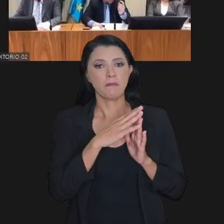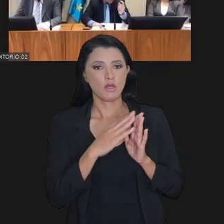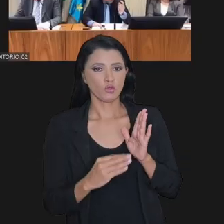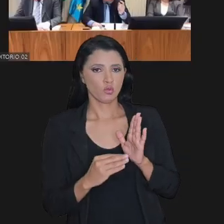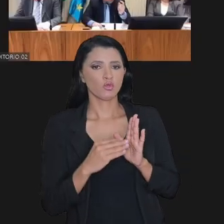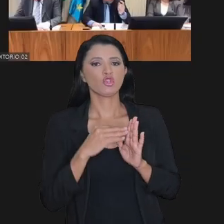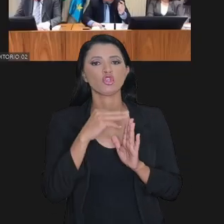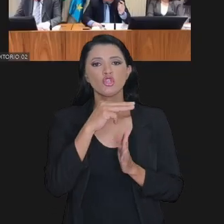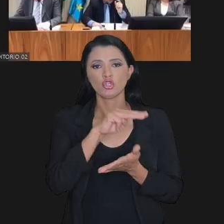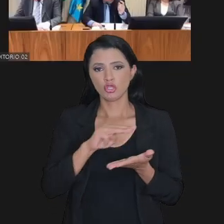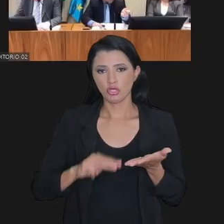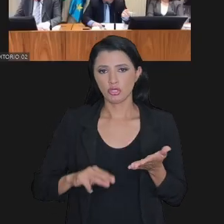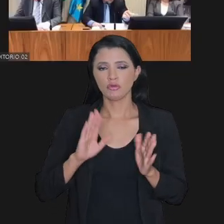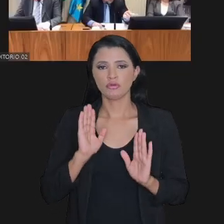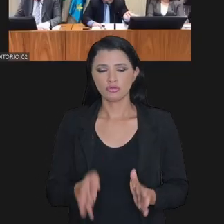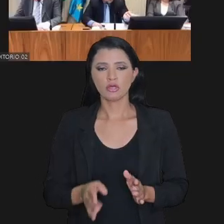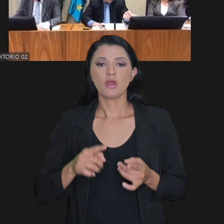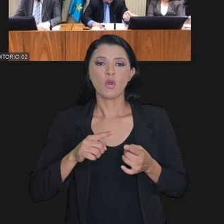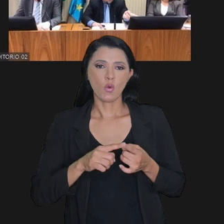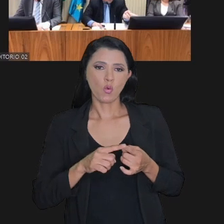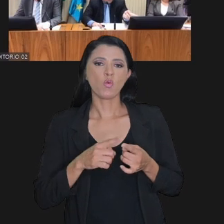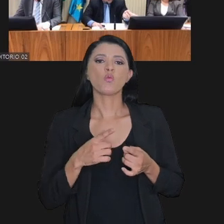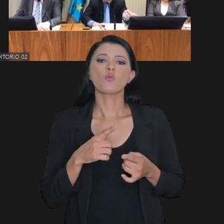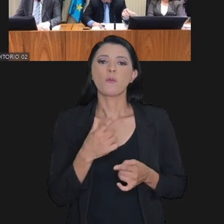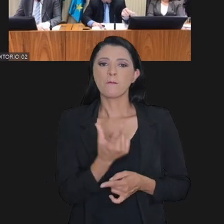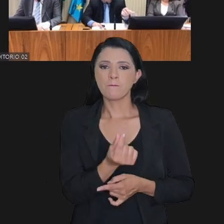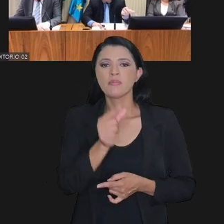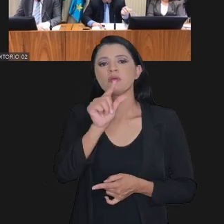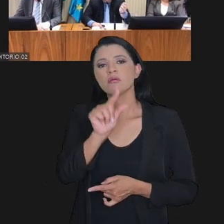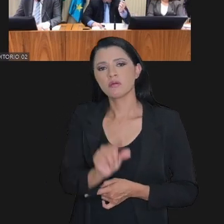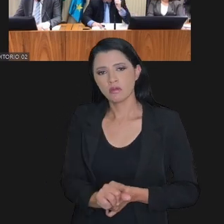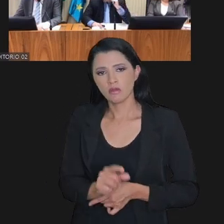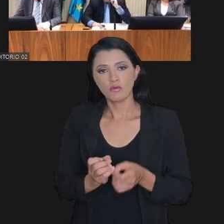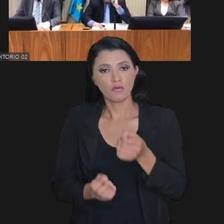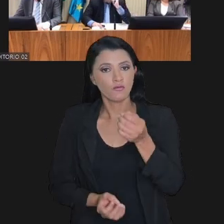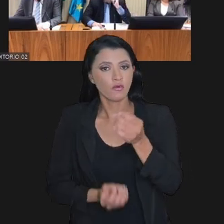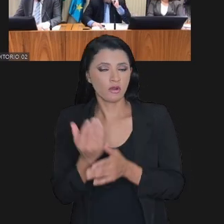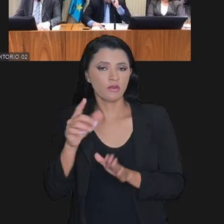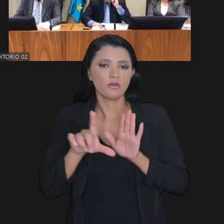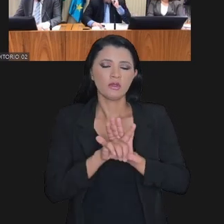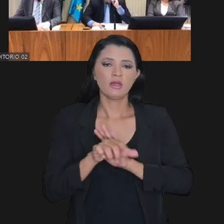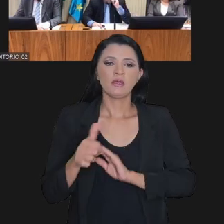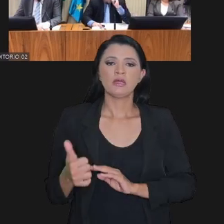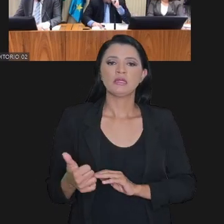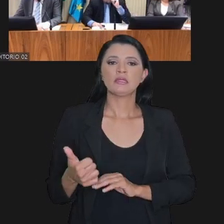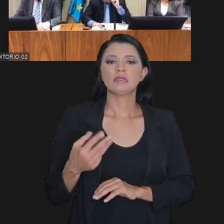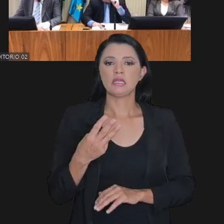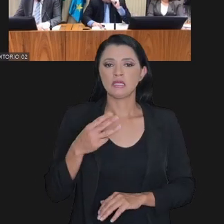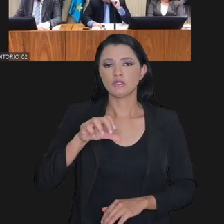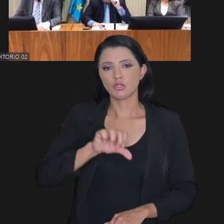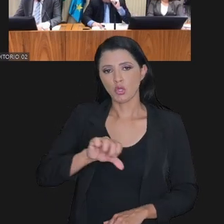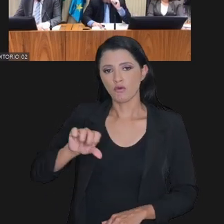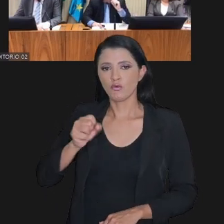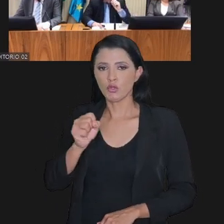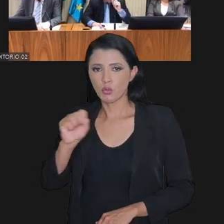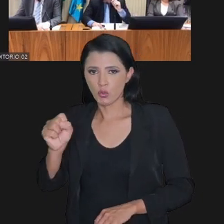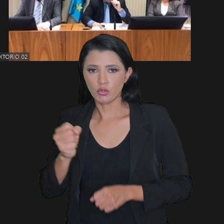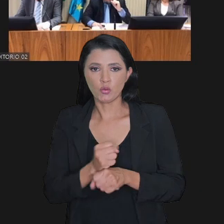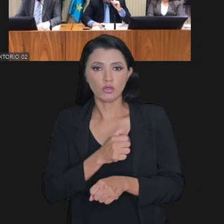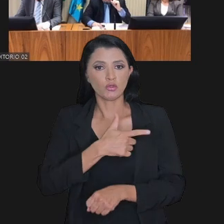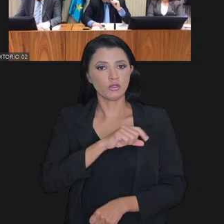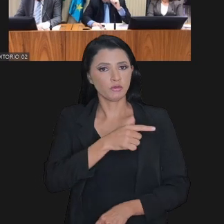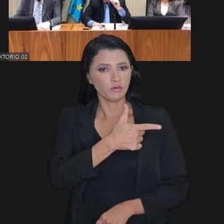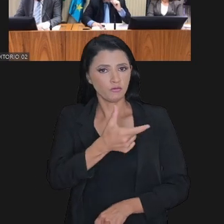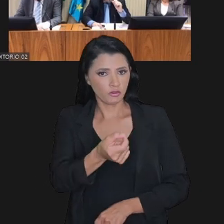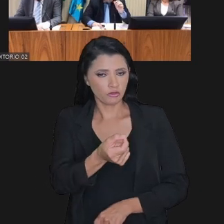metodologias já existiam. um do contencioso de pequeno valor que foi criado pela lei 13.988 em